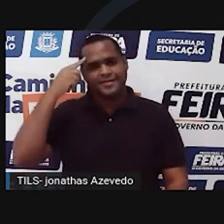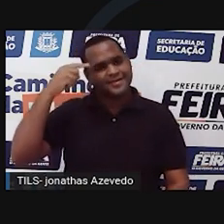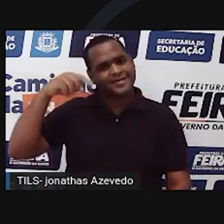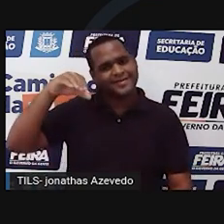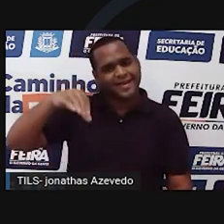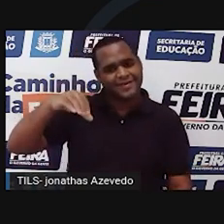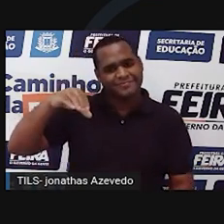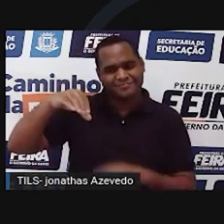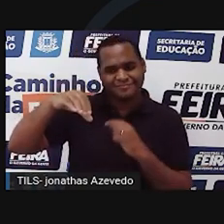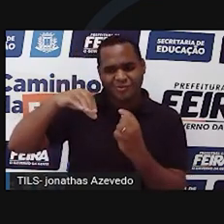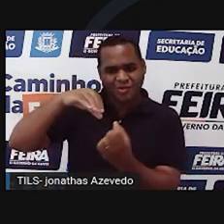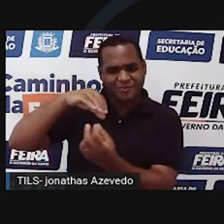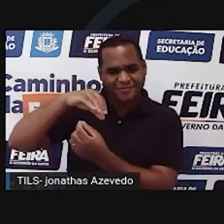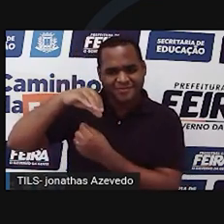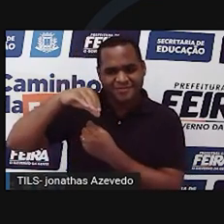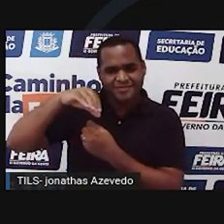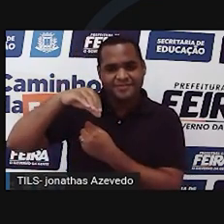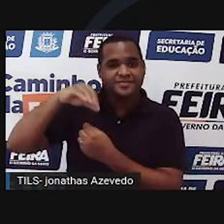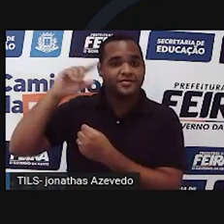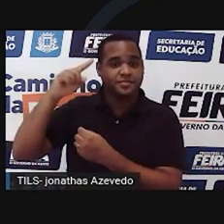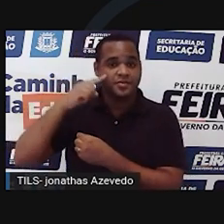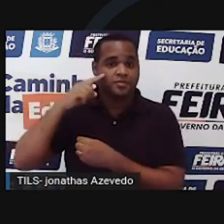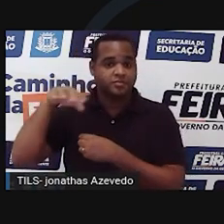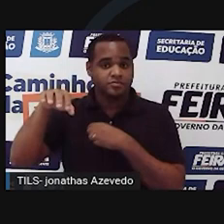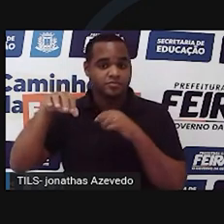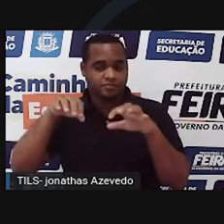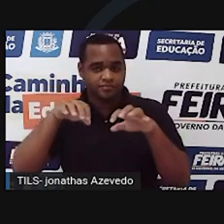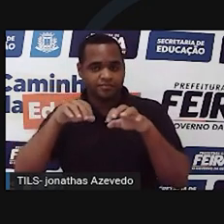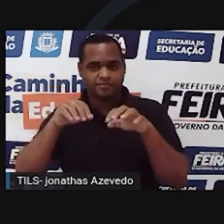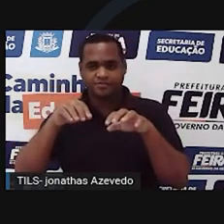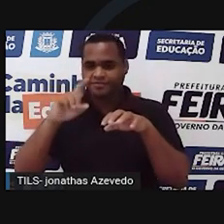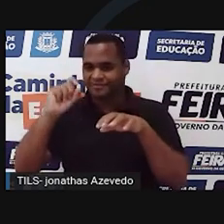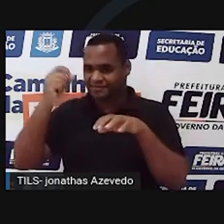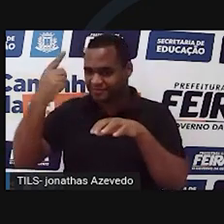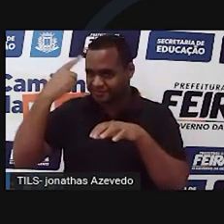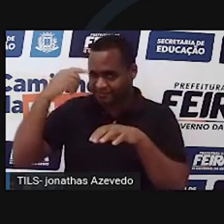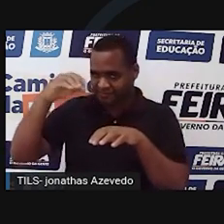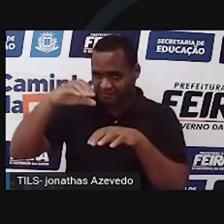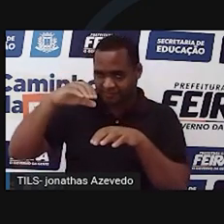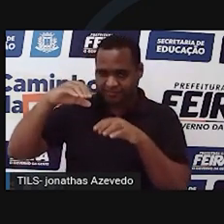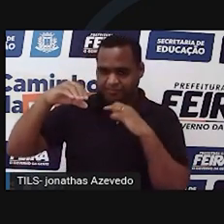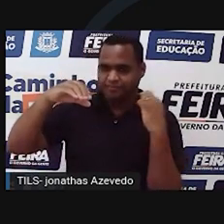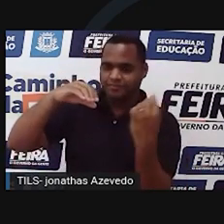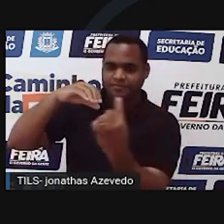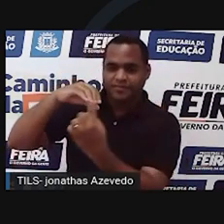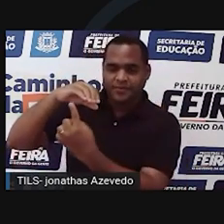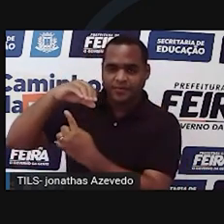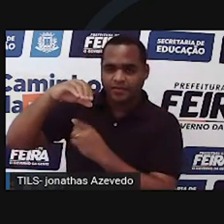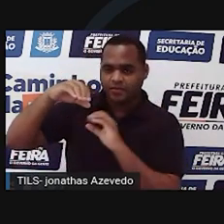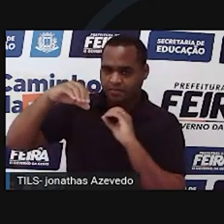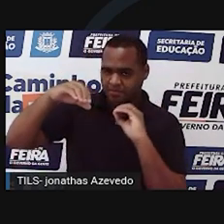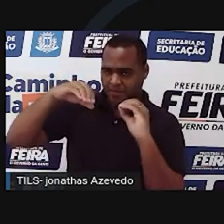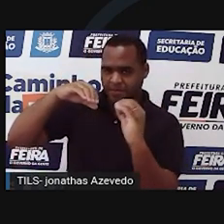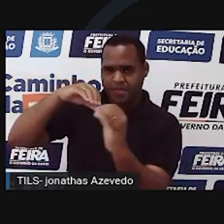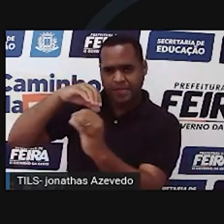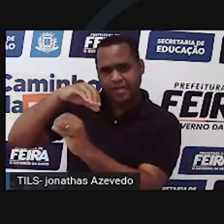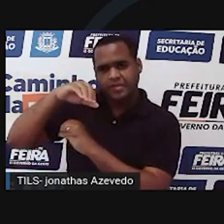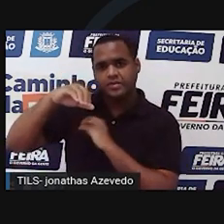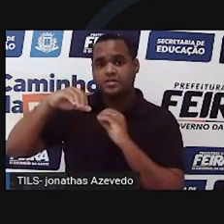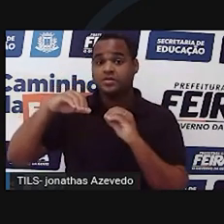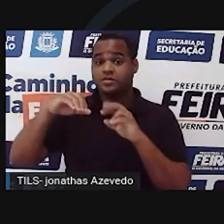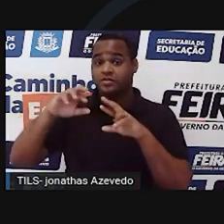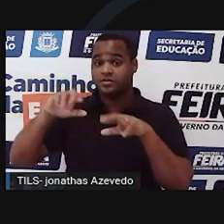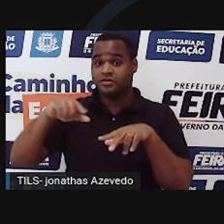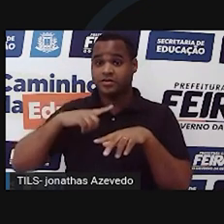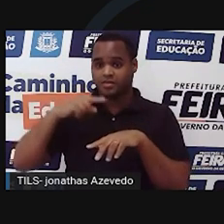propôs um sistema em que os planetas giravam ao redor do Sol, mas esse sistema Sol-planetas girava ao